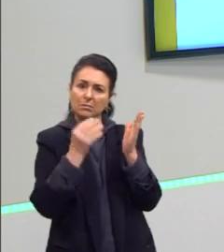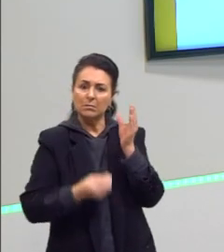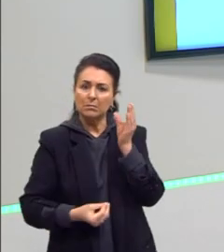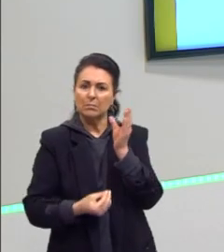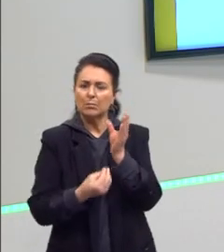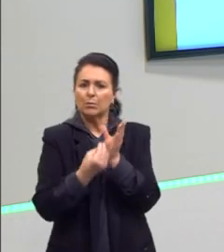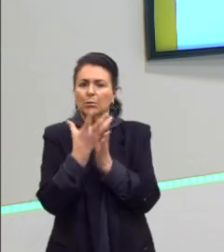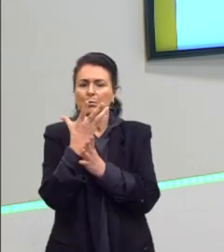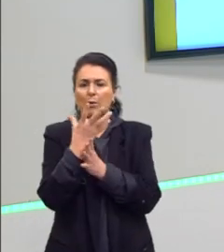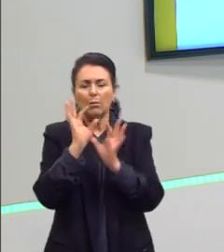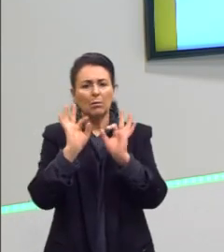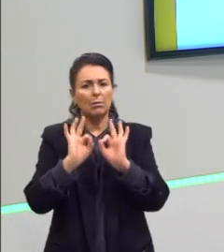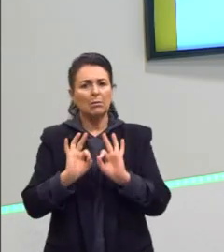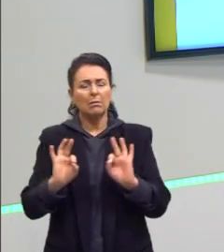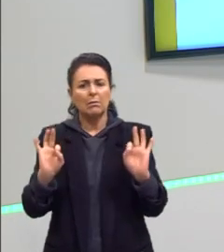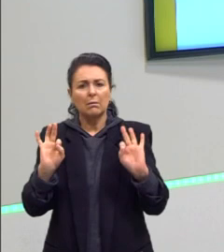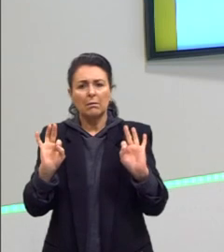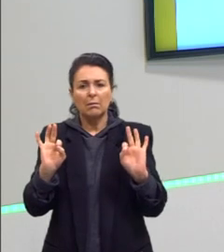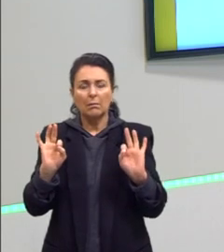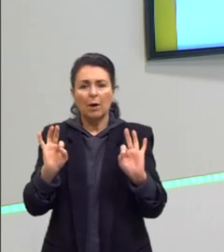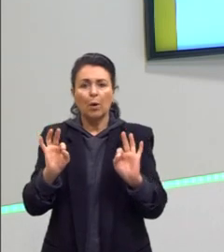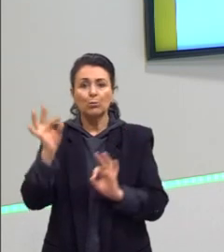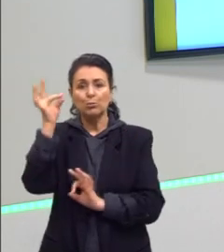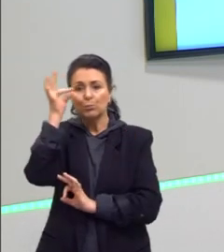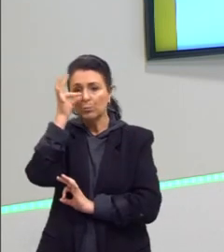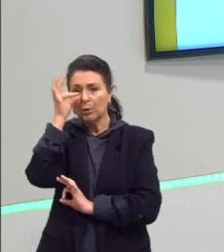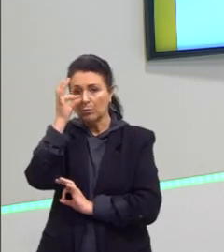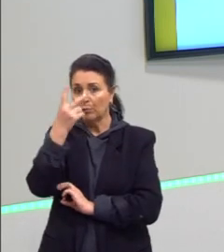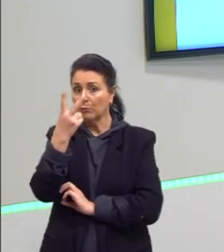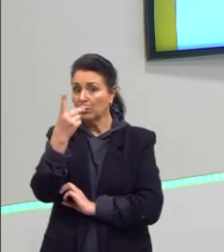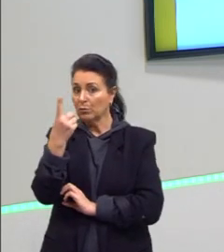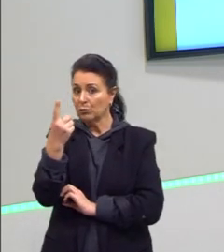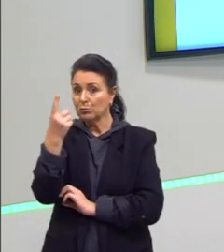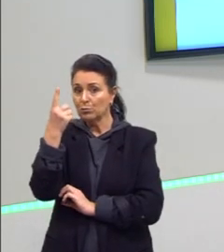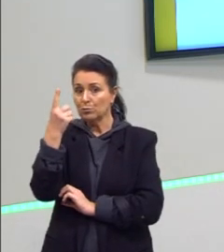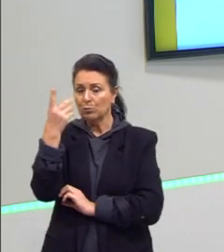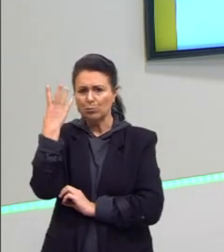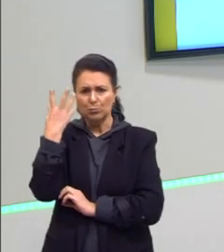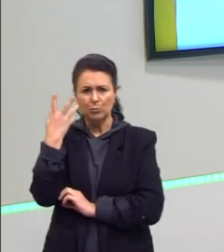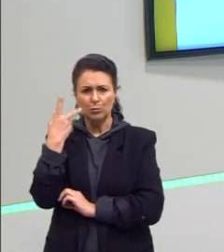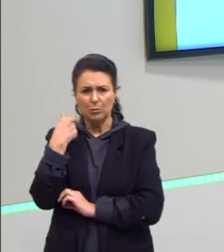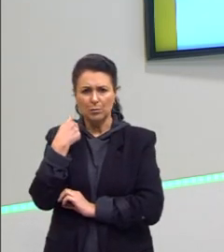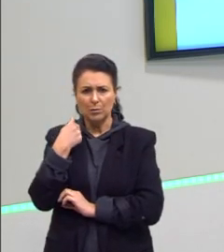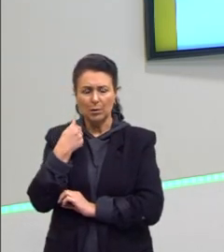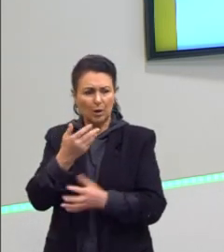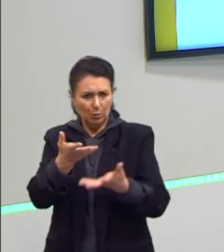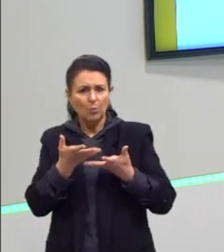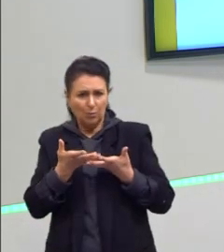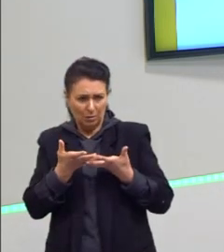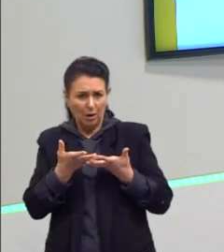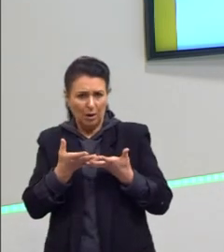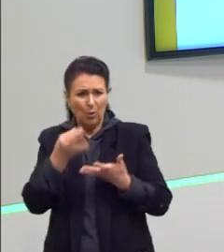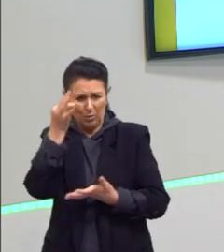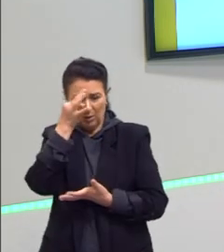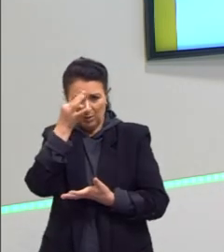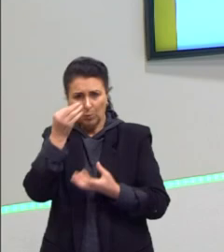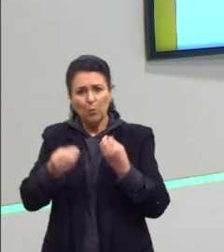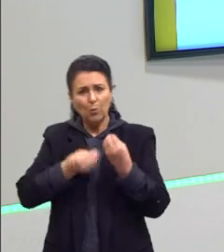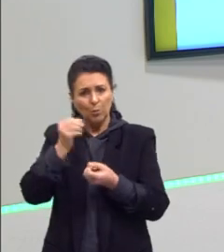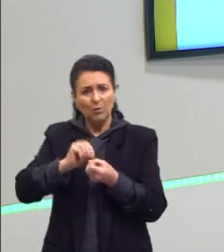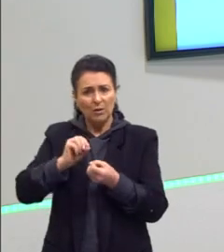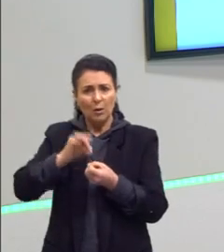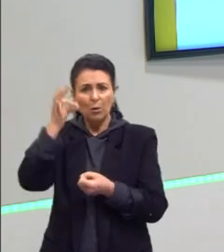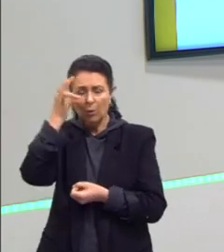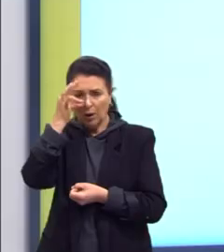espontânea de camundongos em 21 dias. Tu quer um camundongo aí? Eu vou te ensinar como que faz um